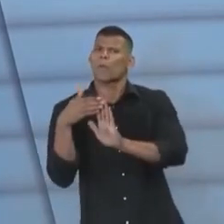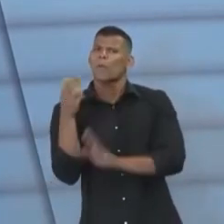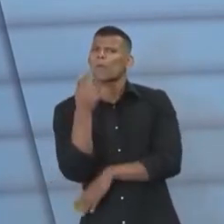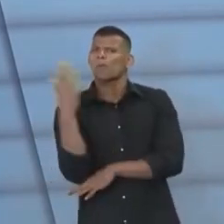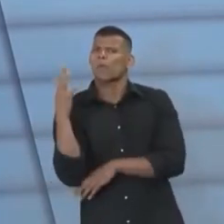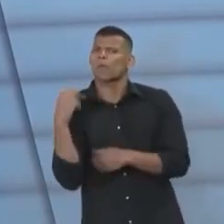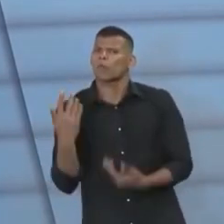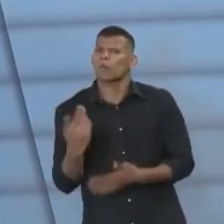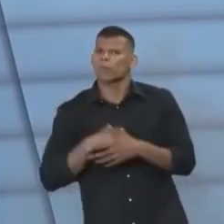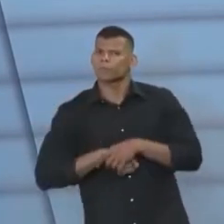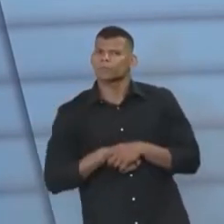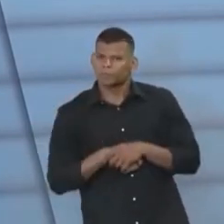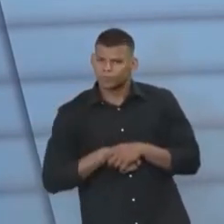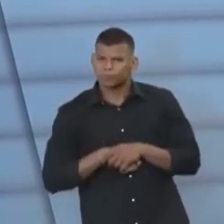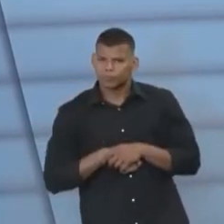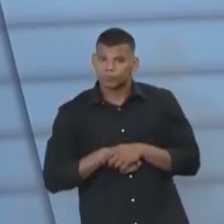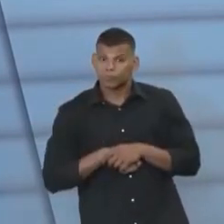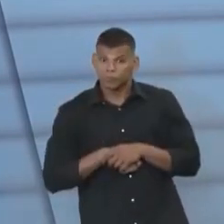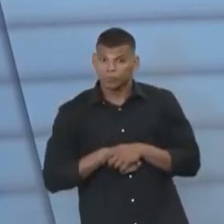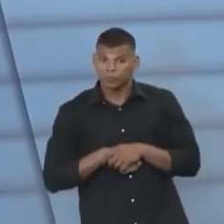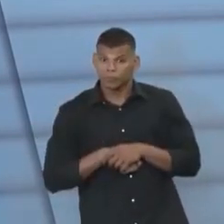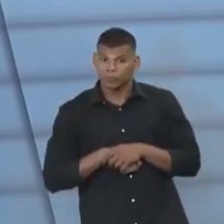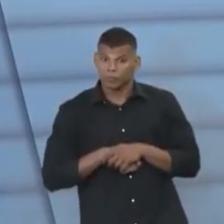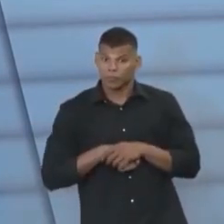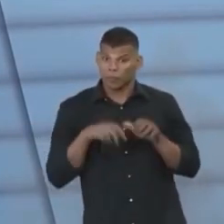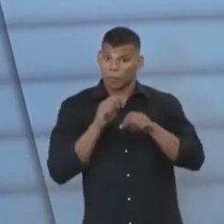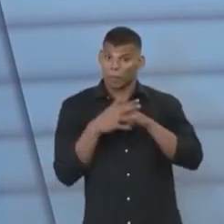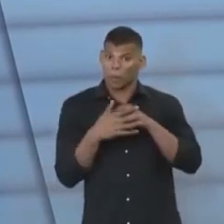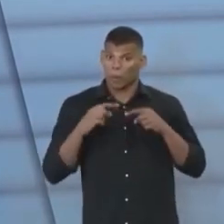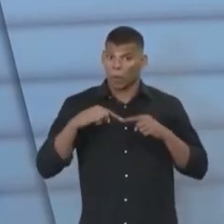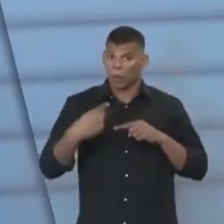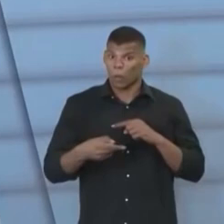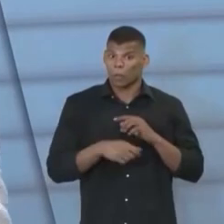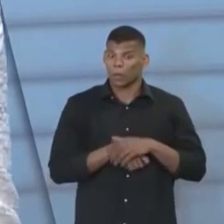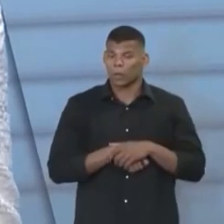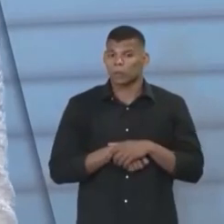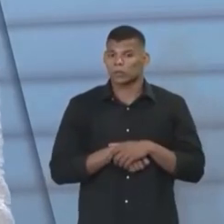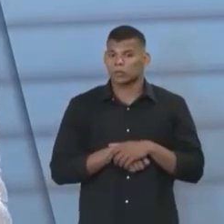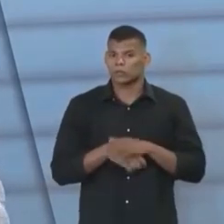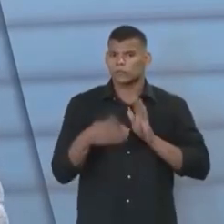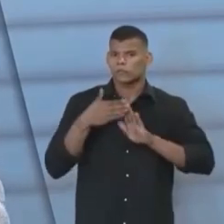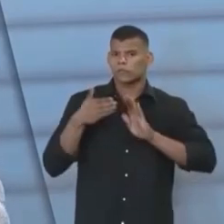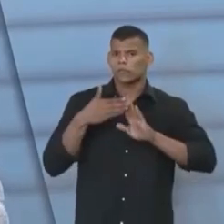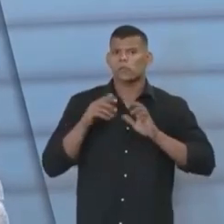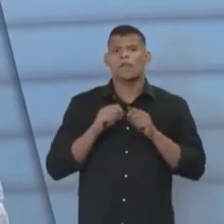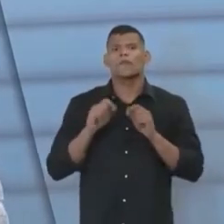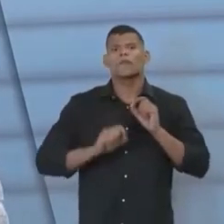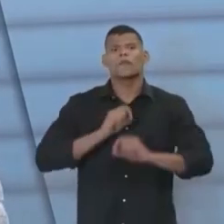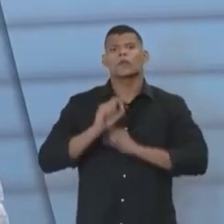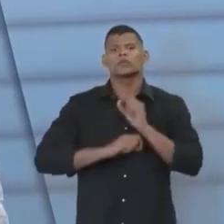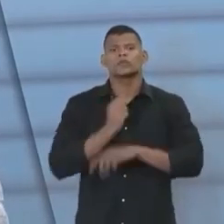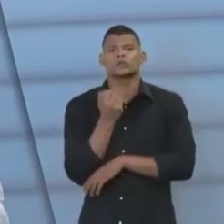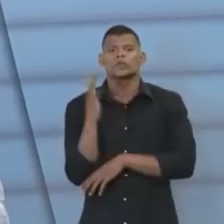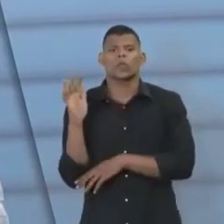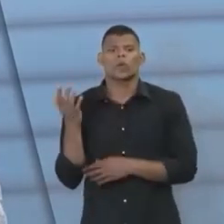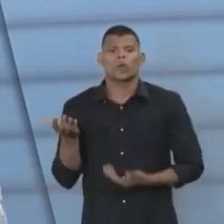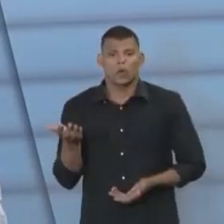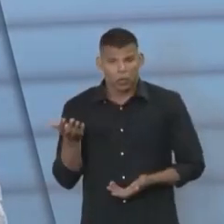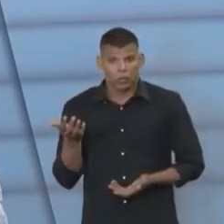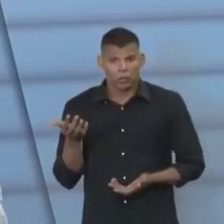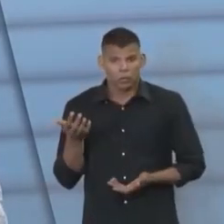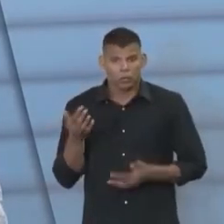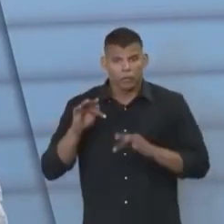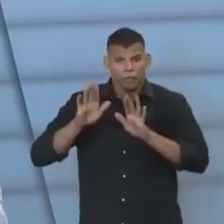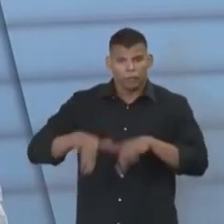No pós-pandemia, eu acho que o recado é esse. O recado é esse. Qual é a proposta? Vai fazer o quê em termos de meio ambiente? Vai